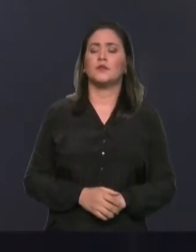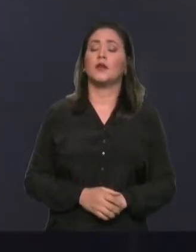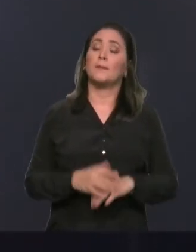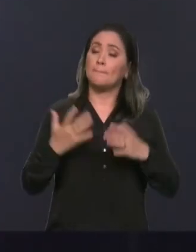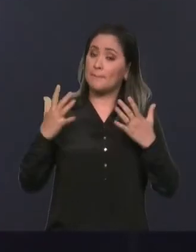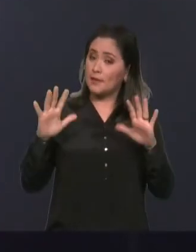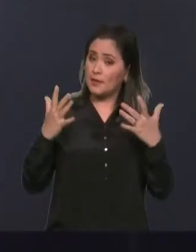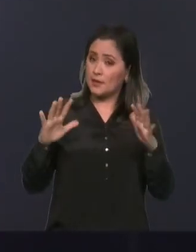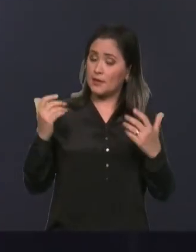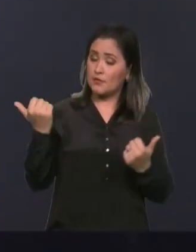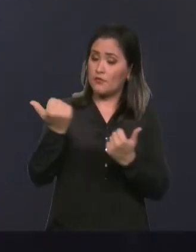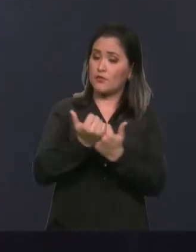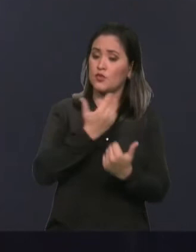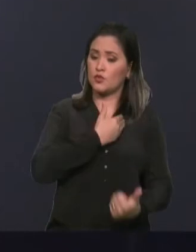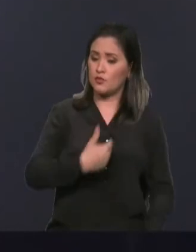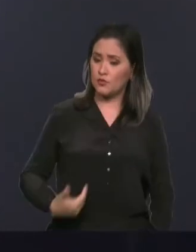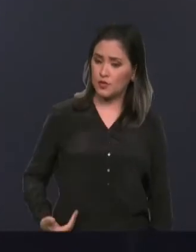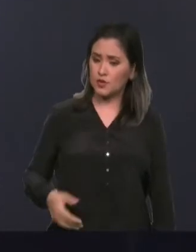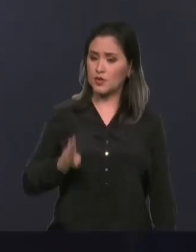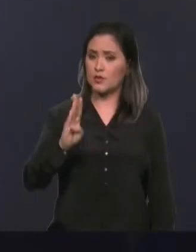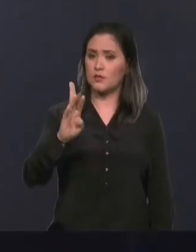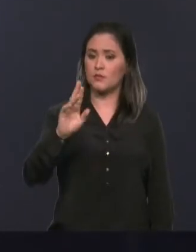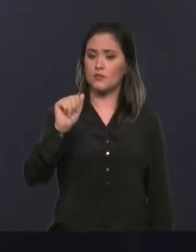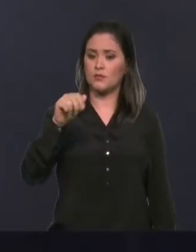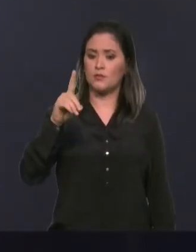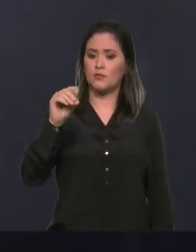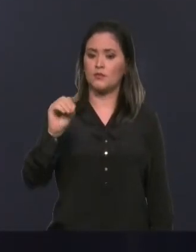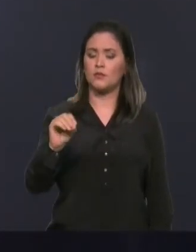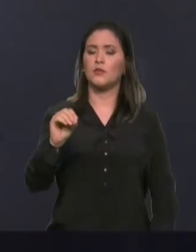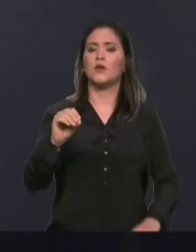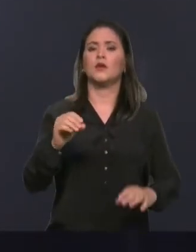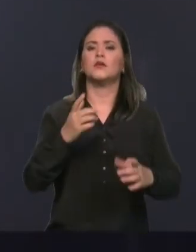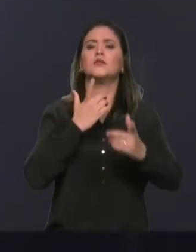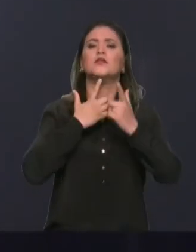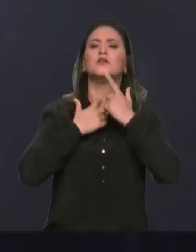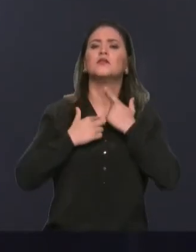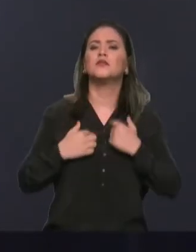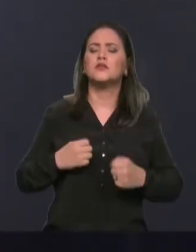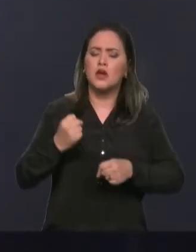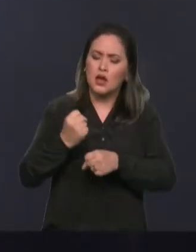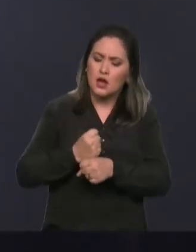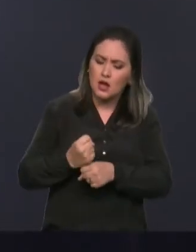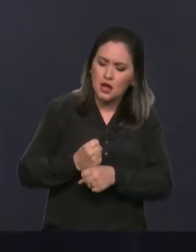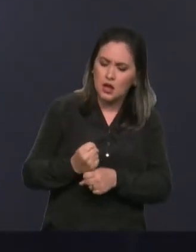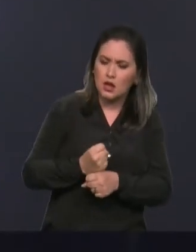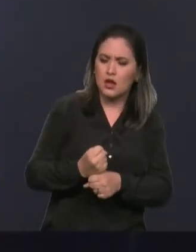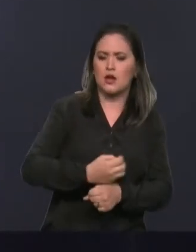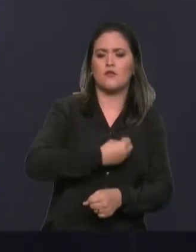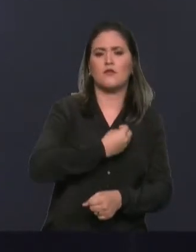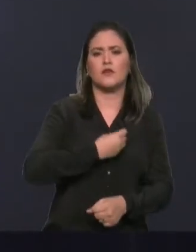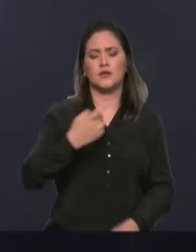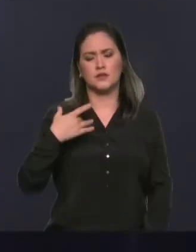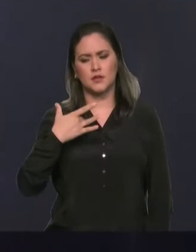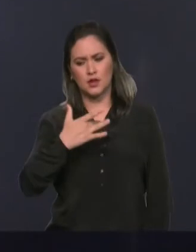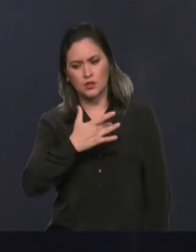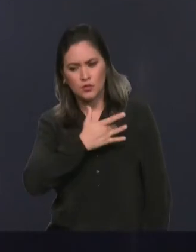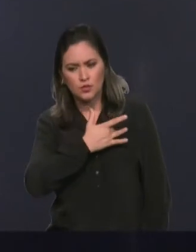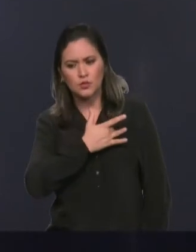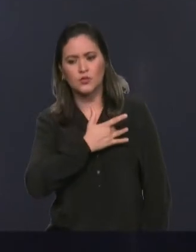-governador Brandão, desejando-lhe muitos anos de vida, saúde, de prosperidade, e que os